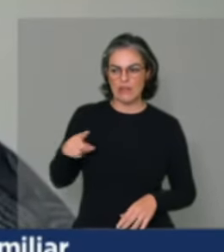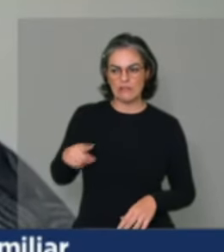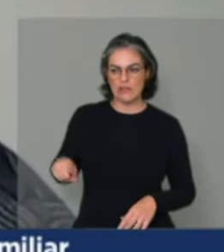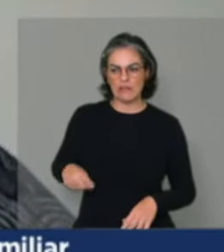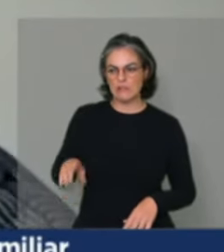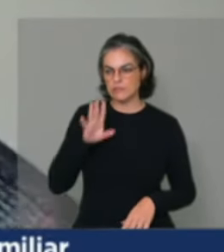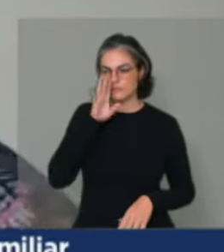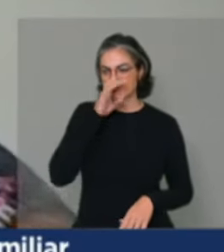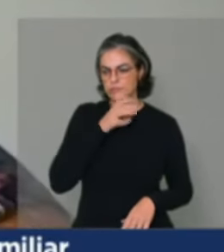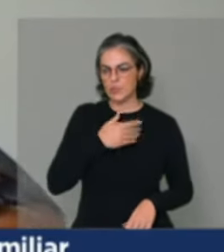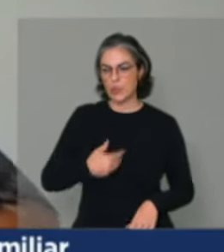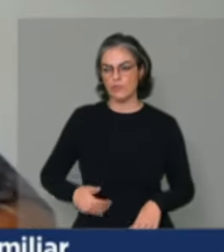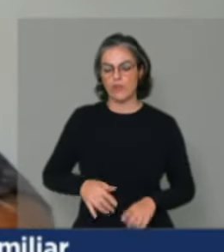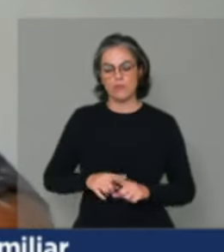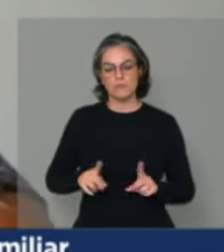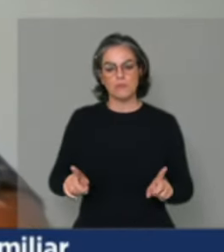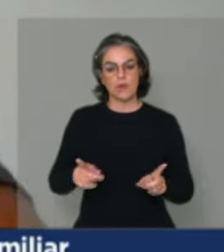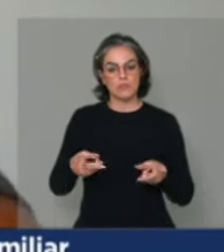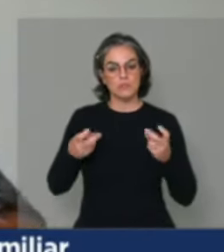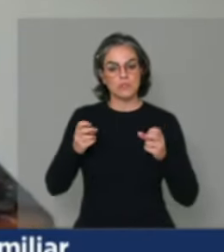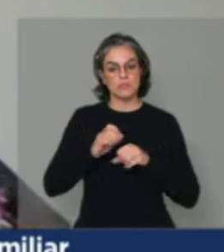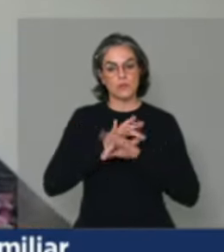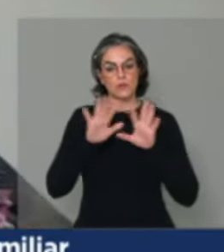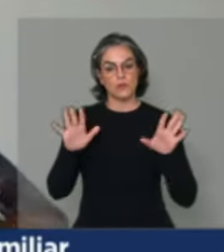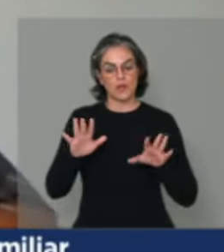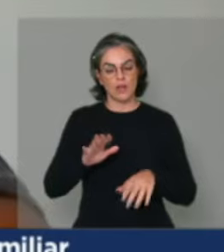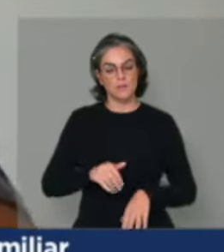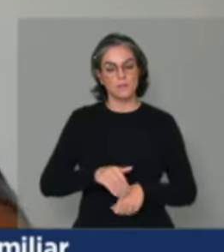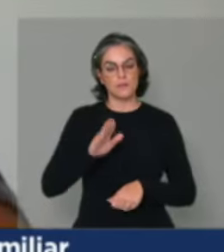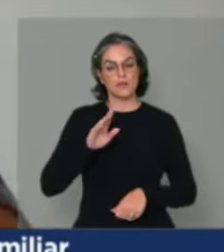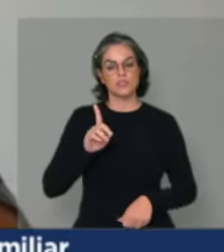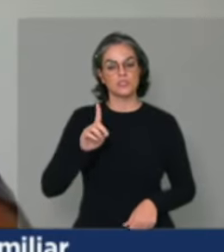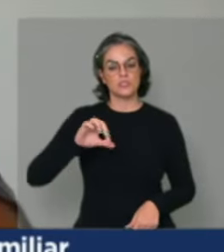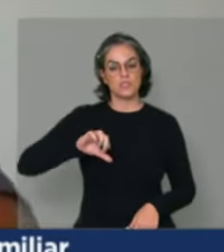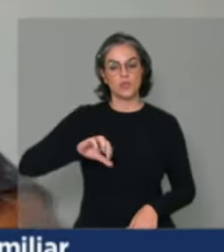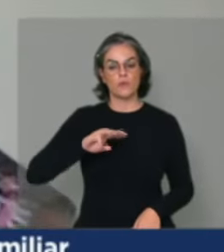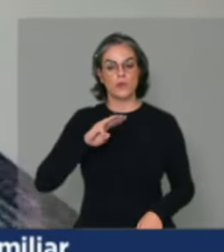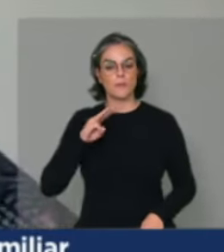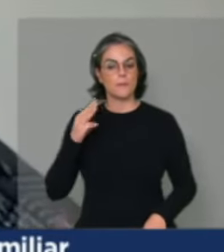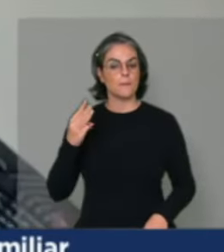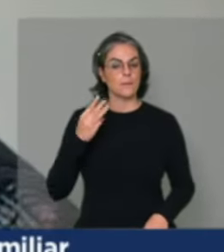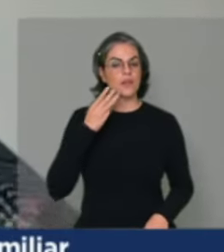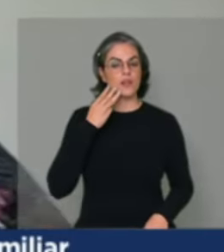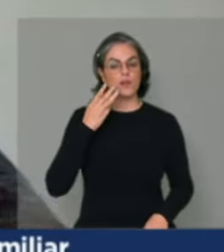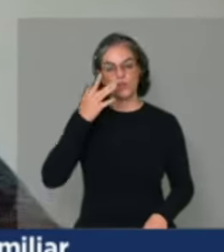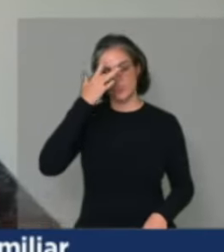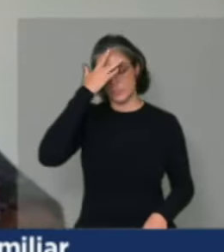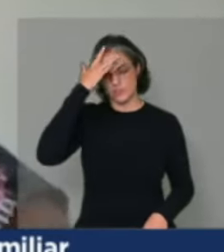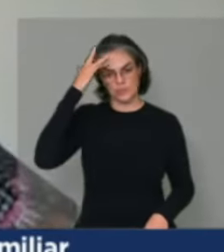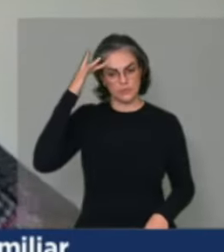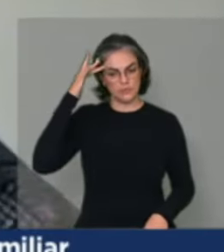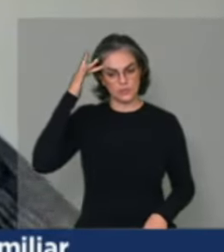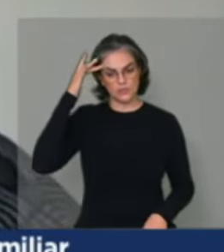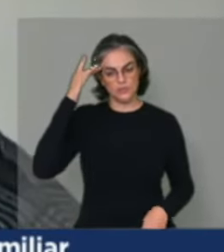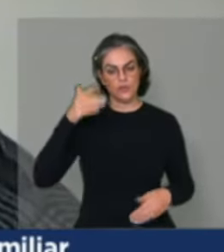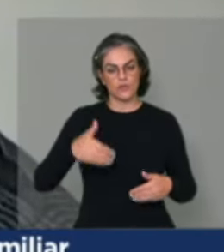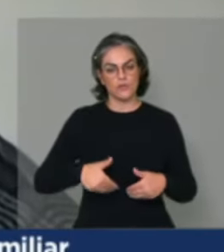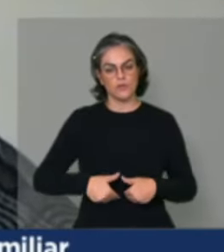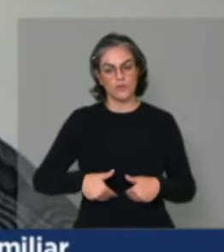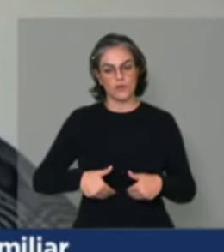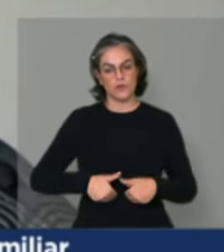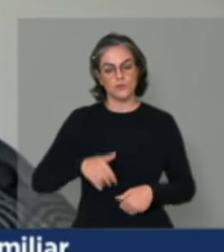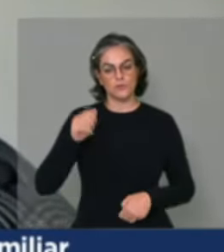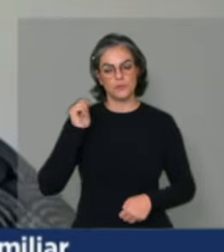teve muito claro, tivemos mais de 19 milhões temos hoje de pessoas que passam fome no país,